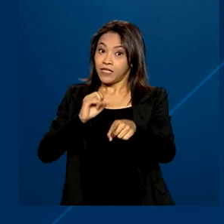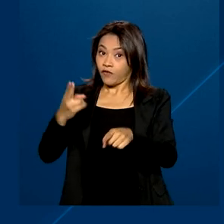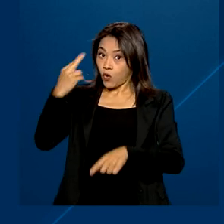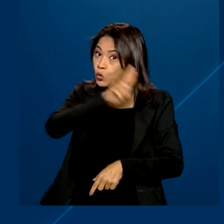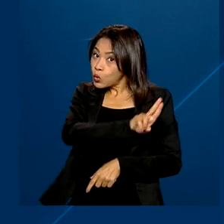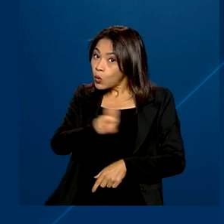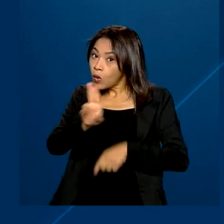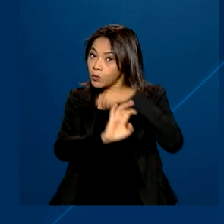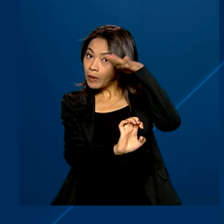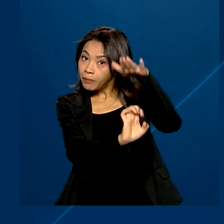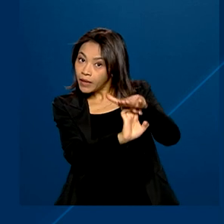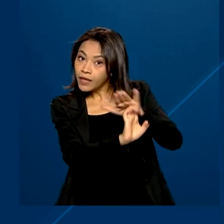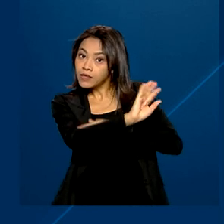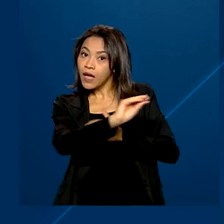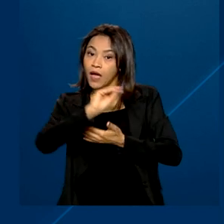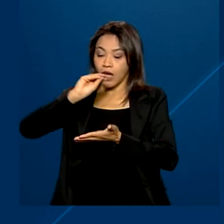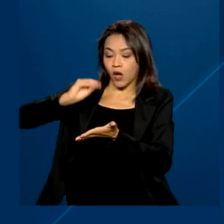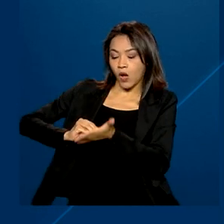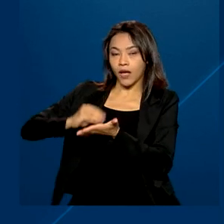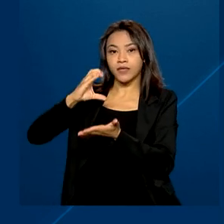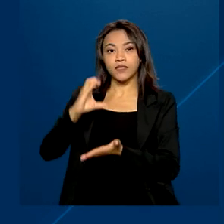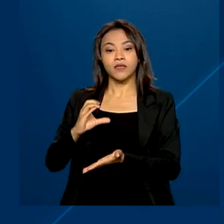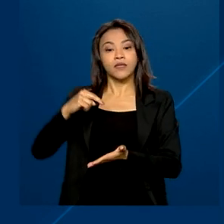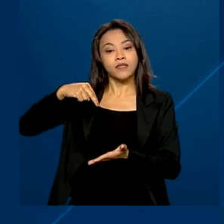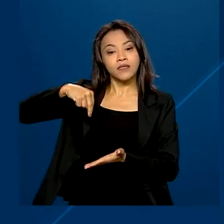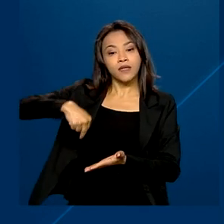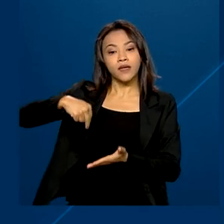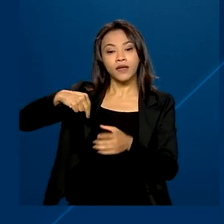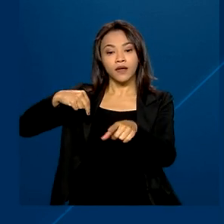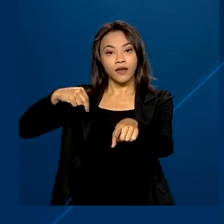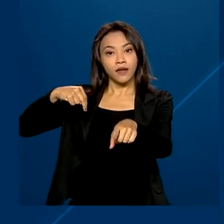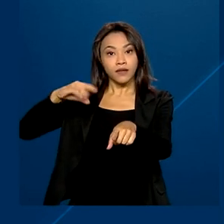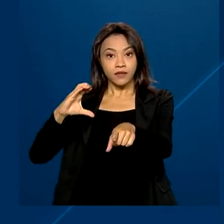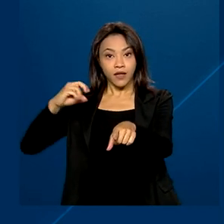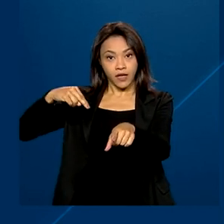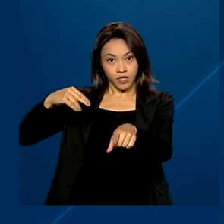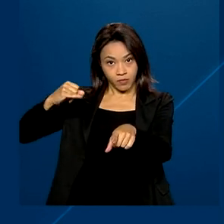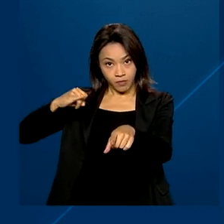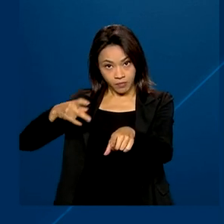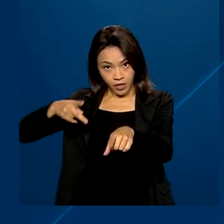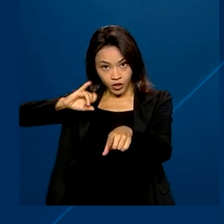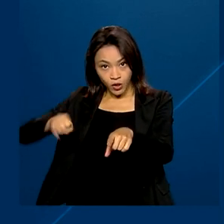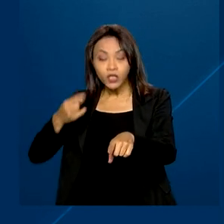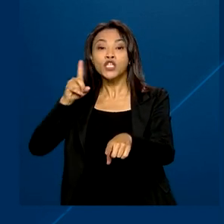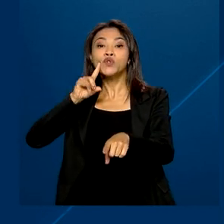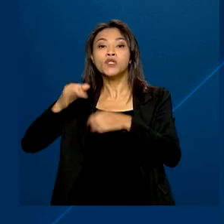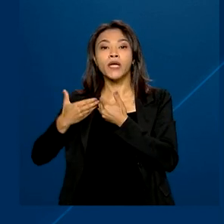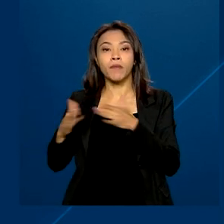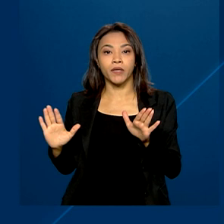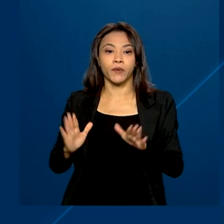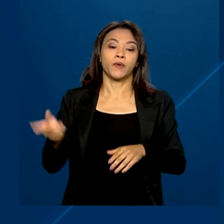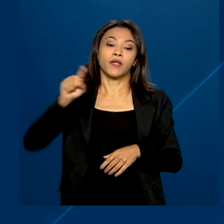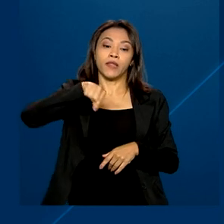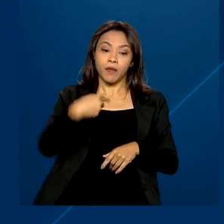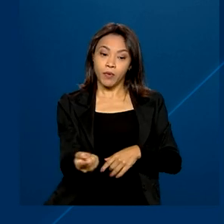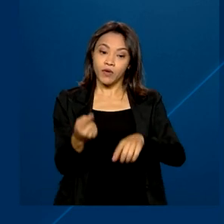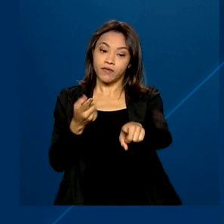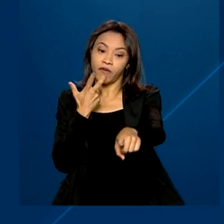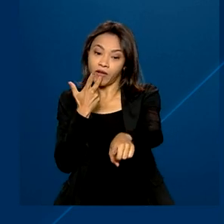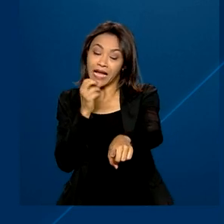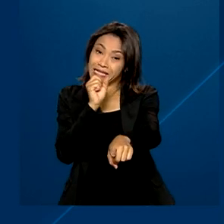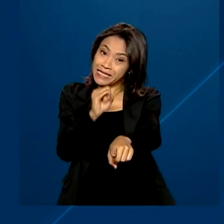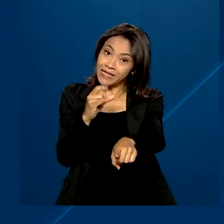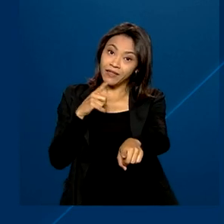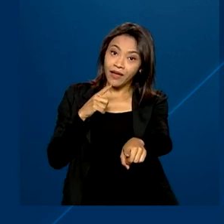nome de uma empresa, é só informar o CNPJ e a data de abertura dela. Logo depois, a ferramenta vai informar apenas